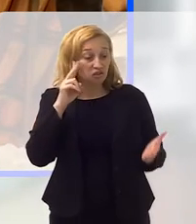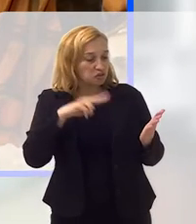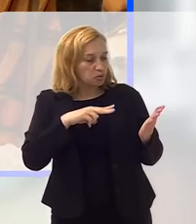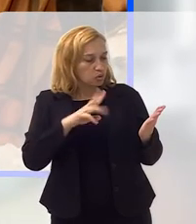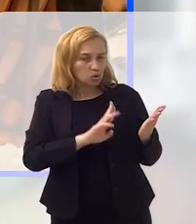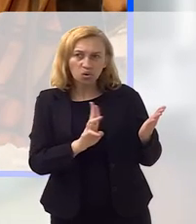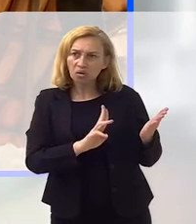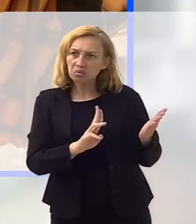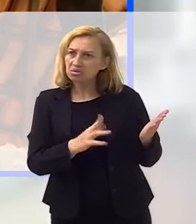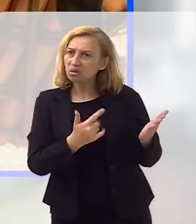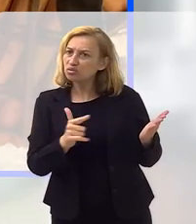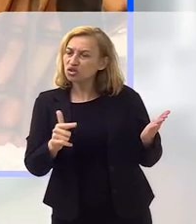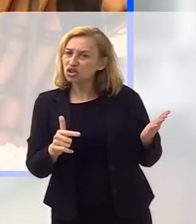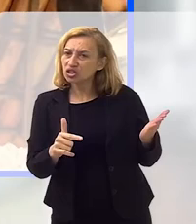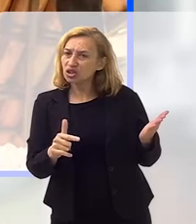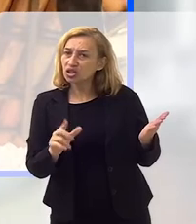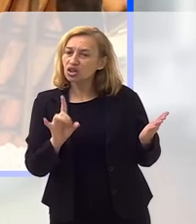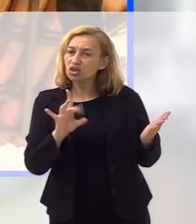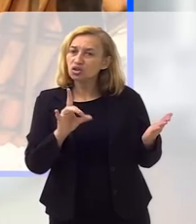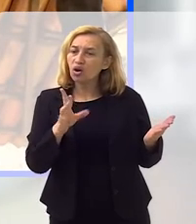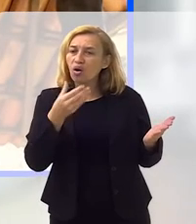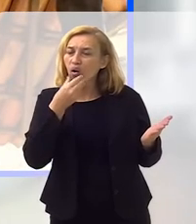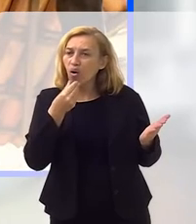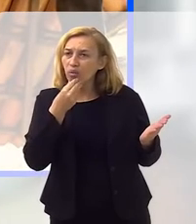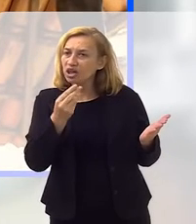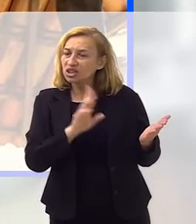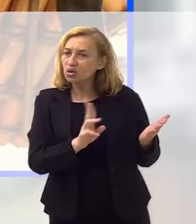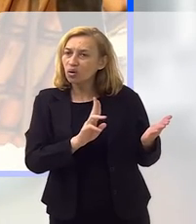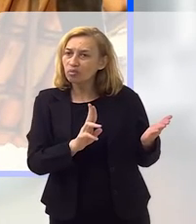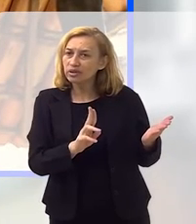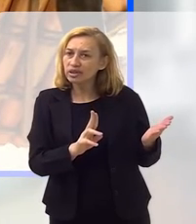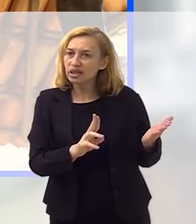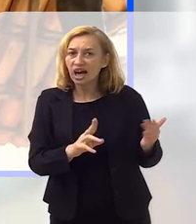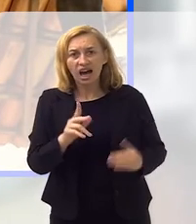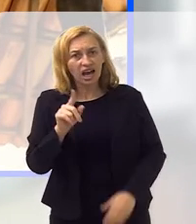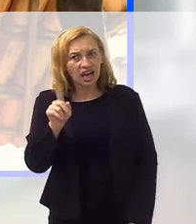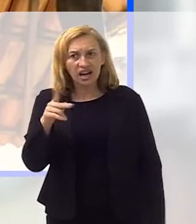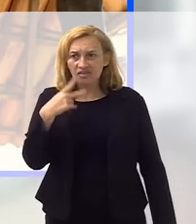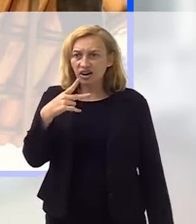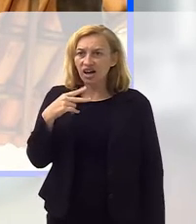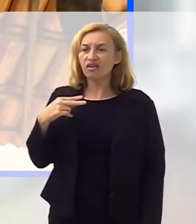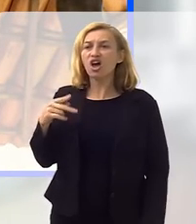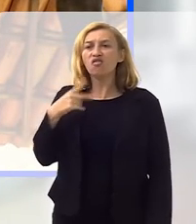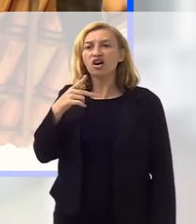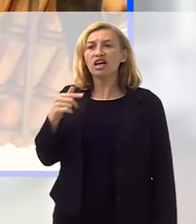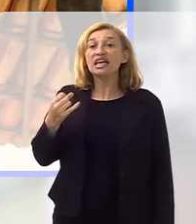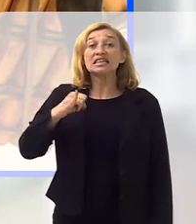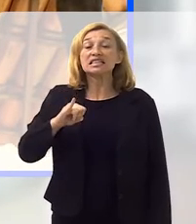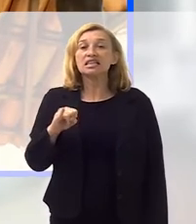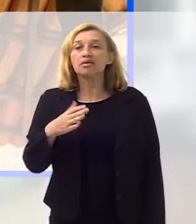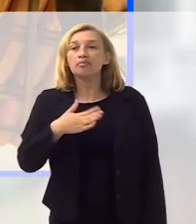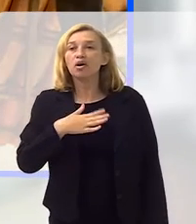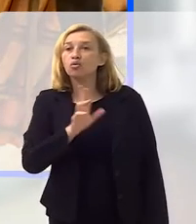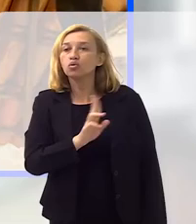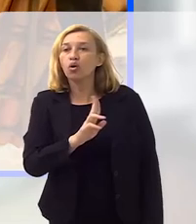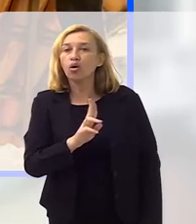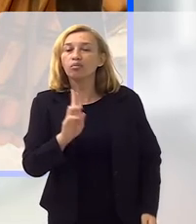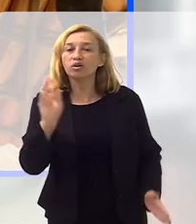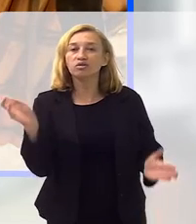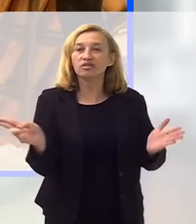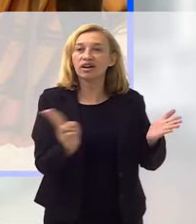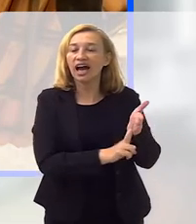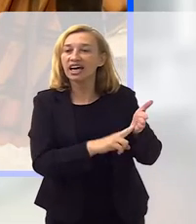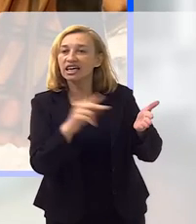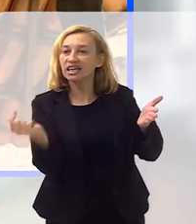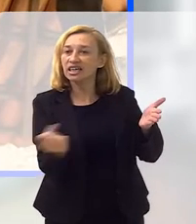Ivone pegou e viu que o nome dela não estava ali, só o nome do Silas e do Bacalhau, e ela mesma dizia que ela bateu o pé e falou, ó, se o meu nome não